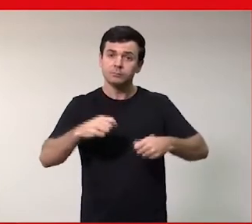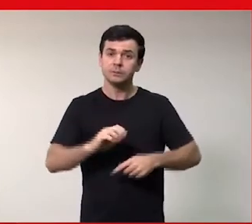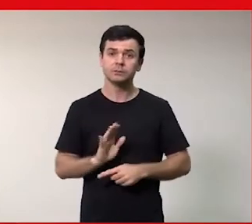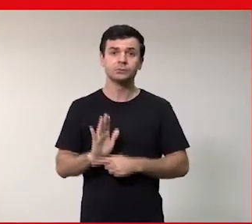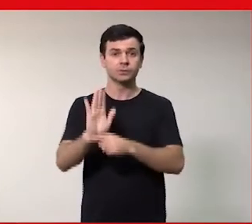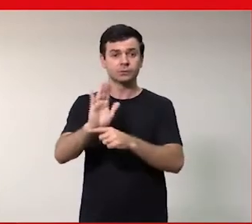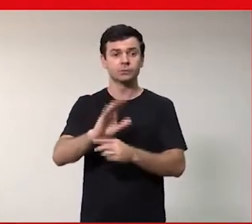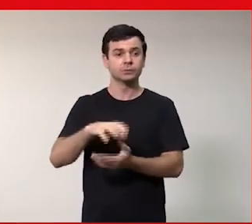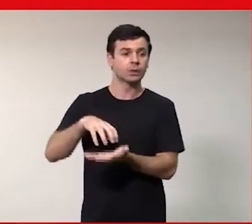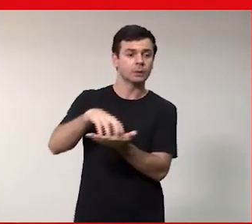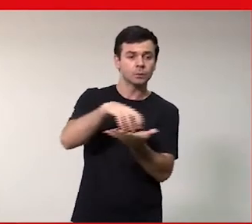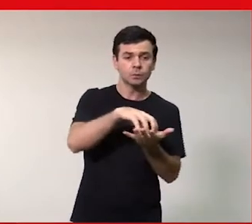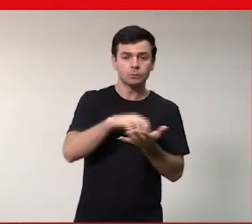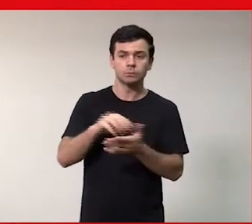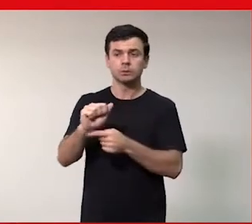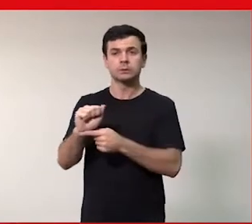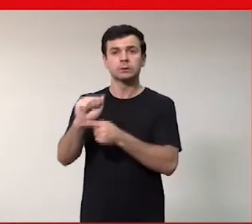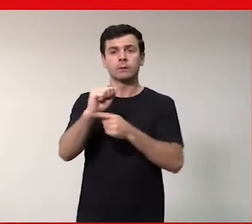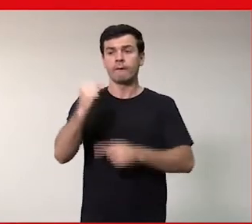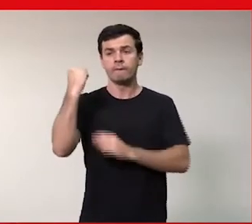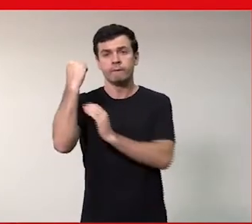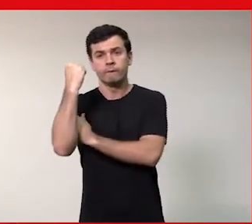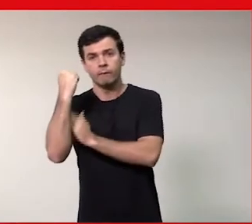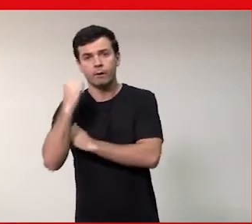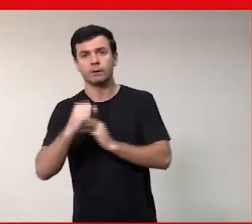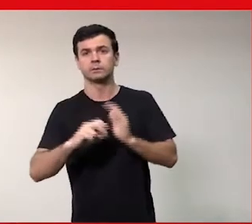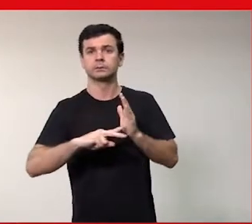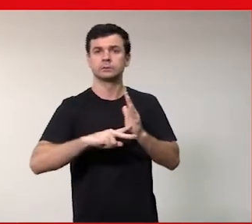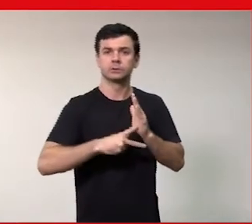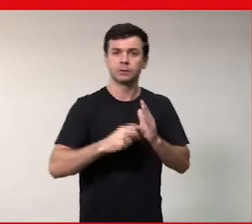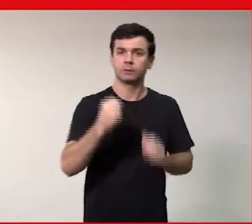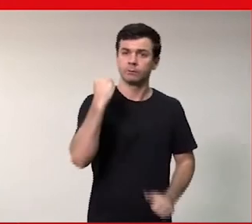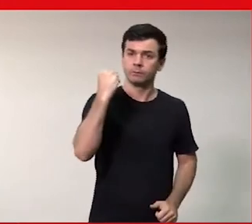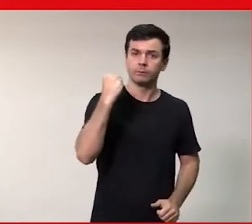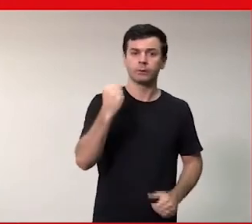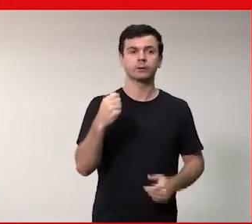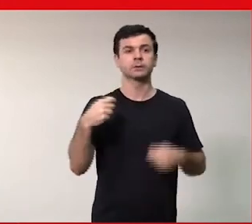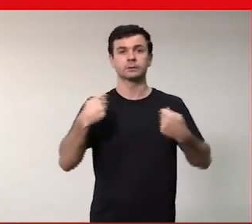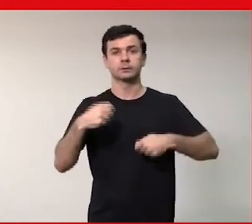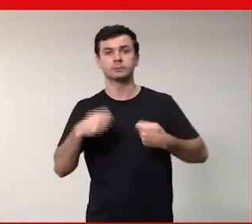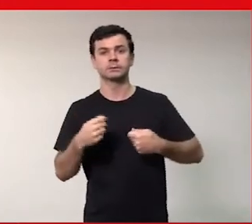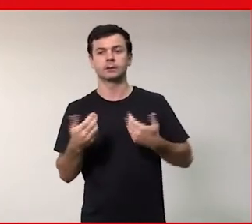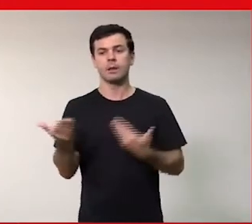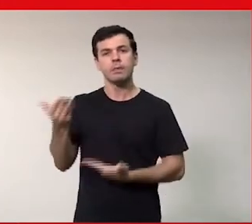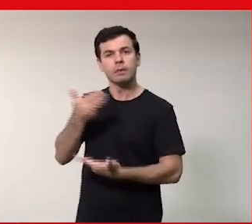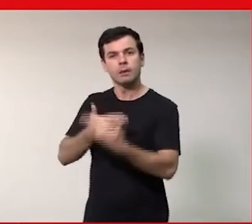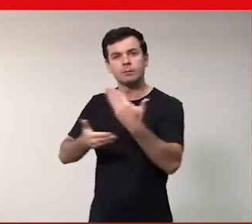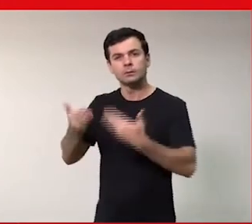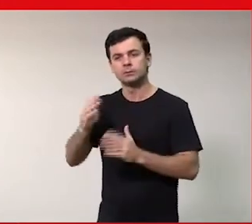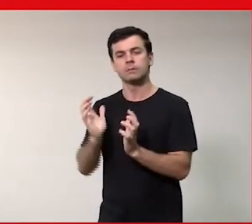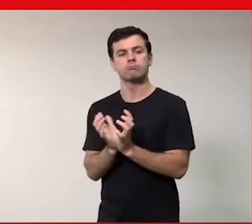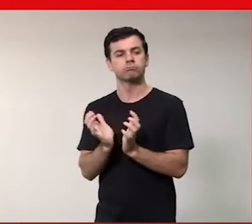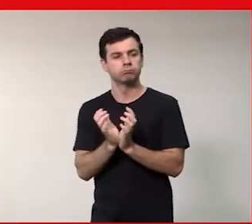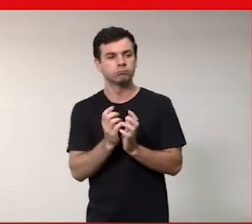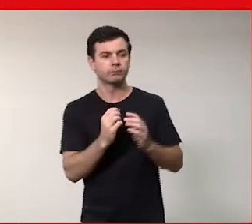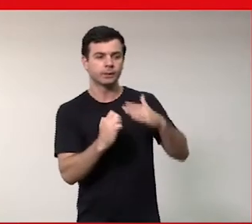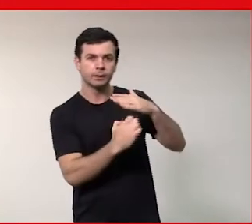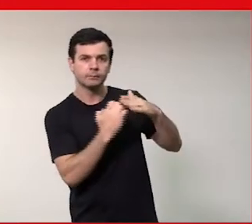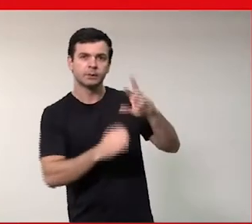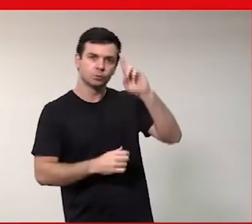de associações fortes eu preciso de sindicatos fortes para poder fazer uma negociação coletiva e assim como